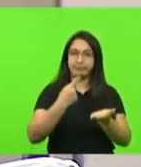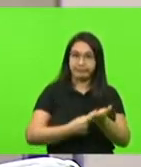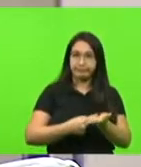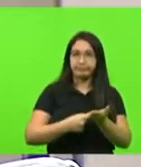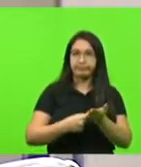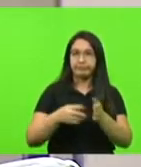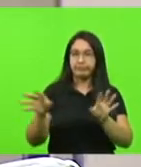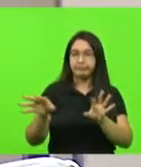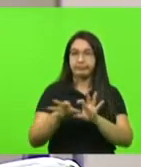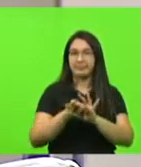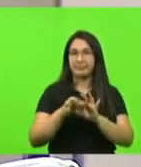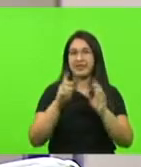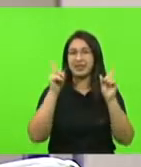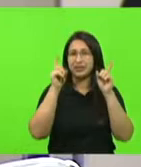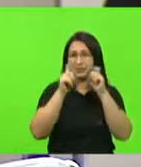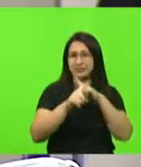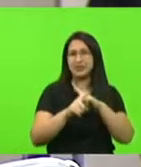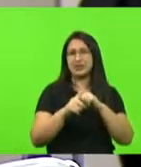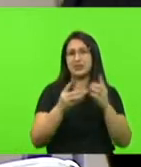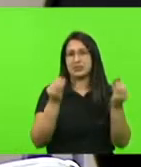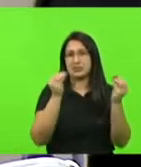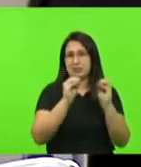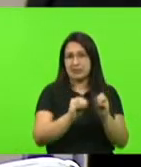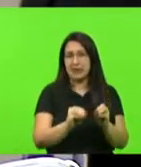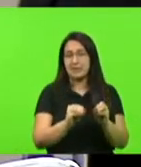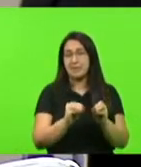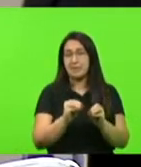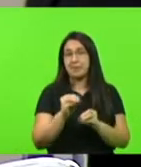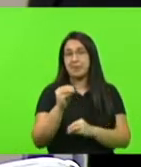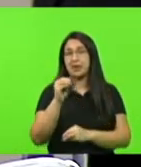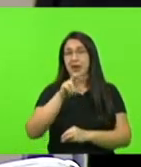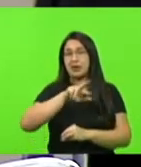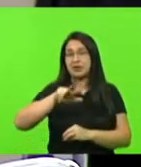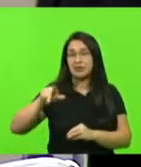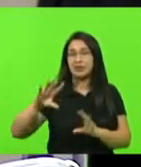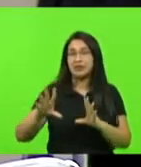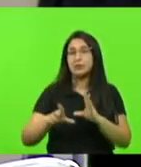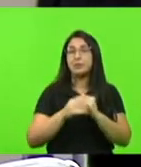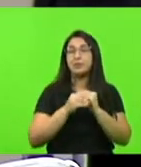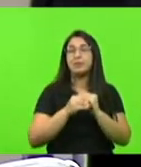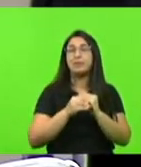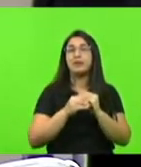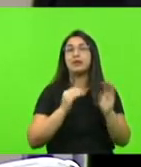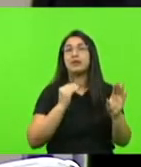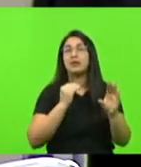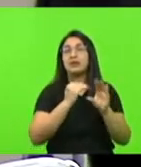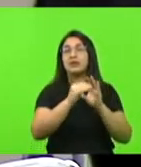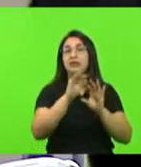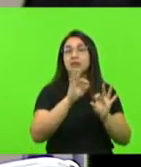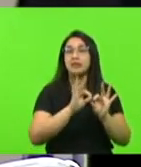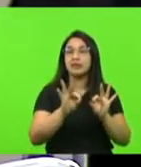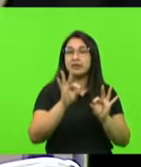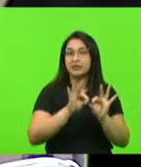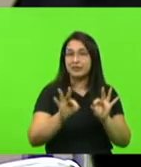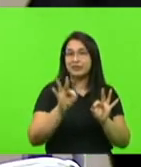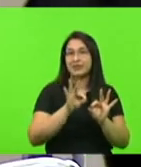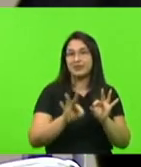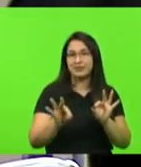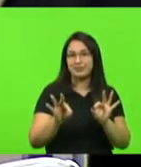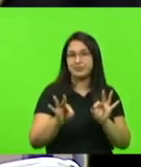operacionalizar isso. Outras emendas, elas são direcionadas para entidades. E aí,